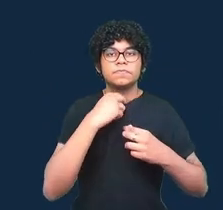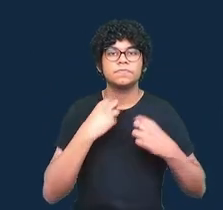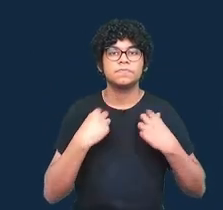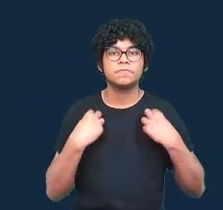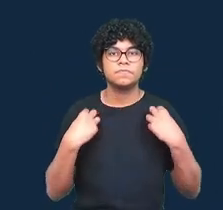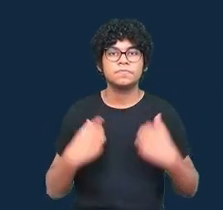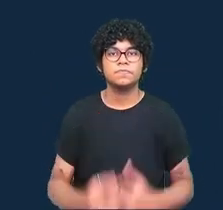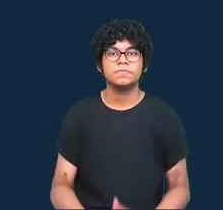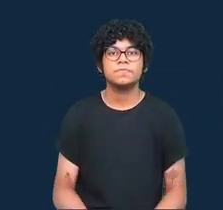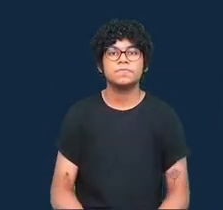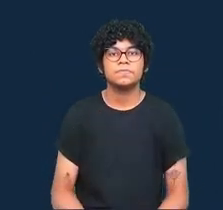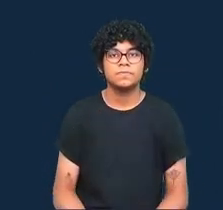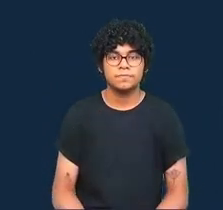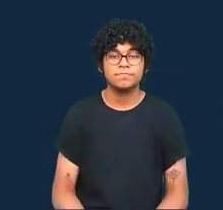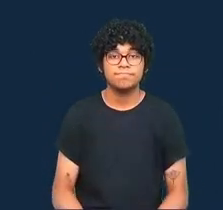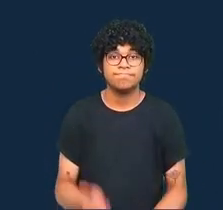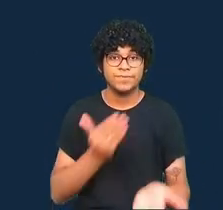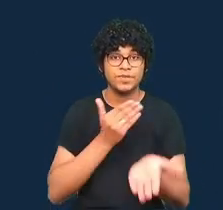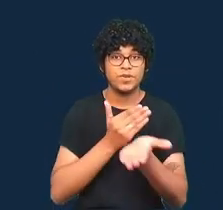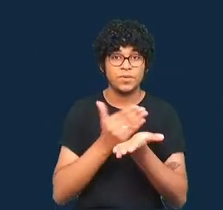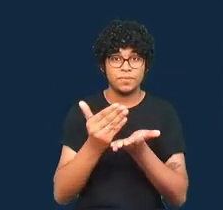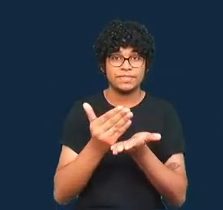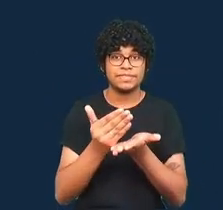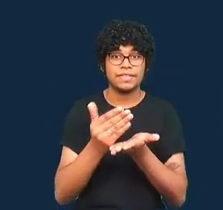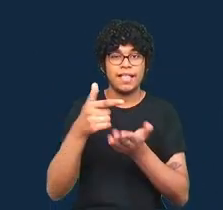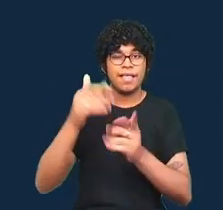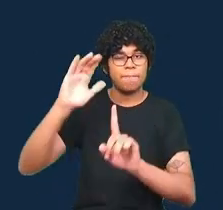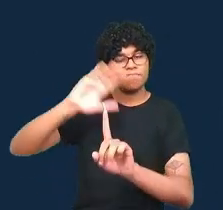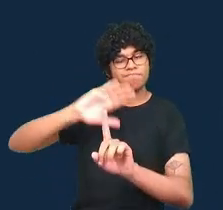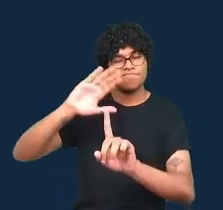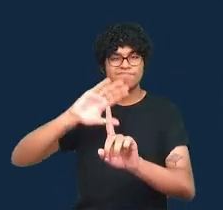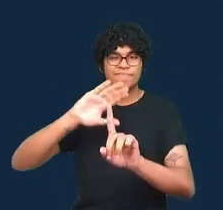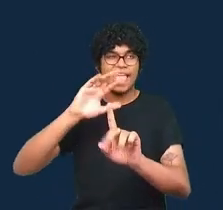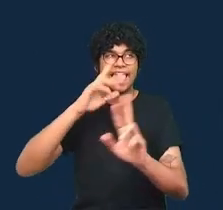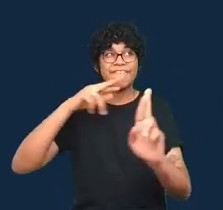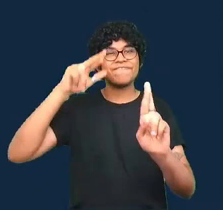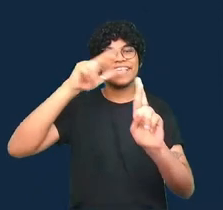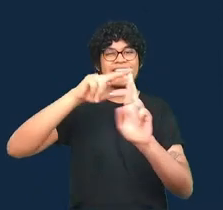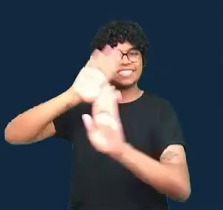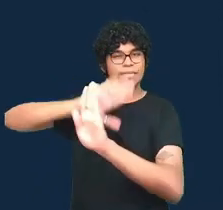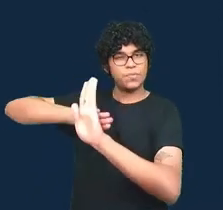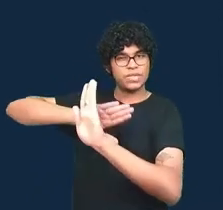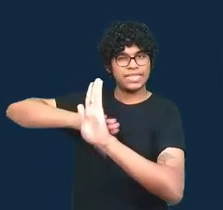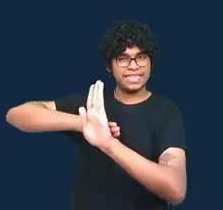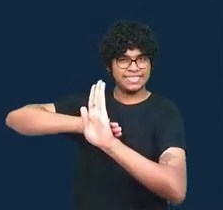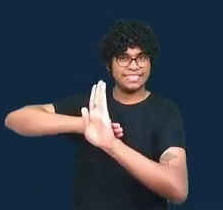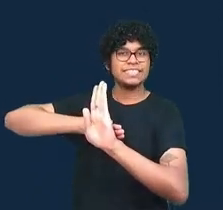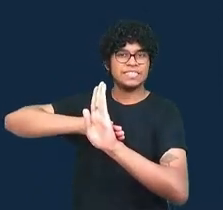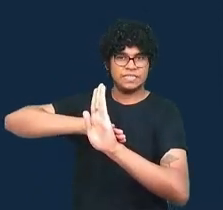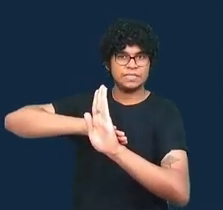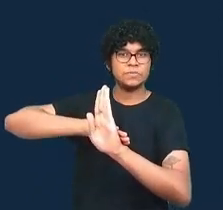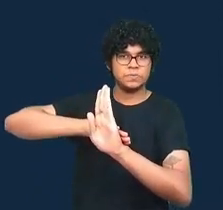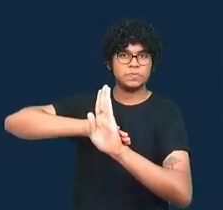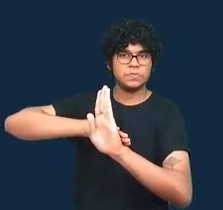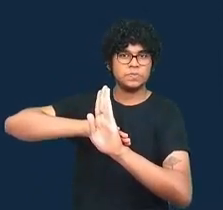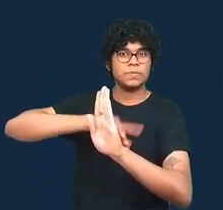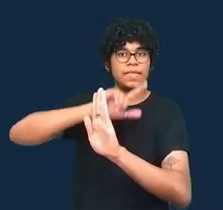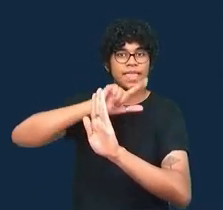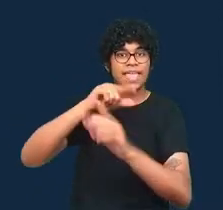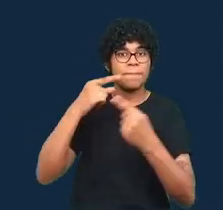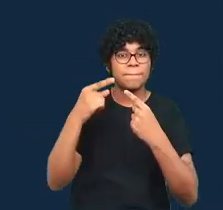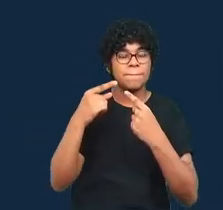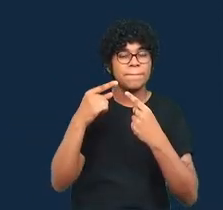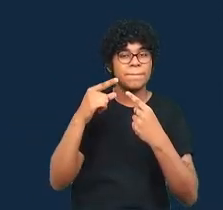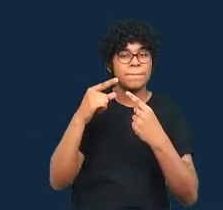Então eu vou começar com um pano de fundo que levou a esse princípio que é provocativa